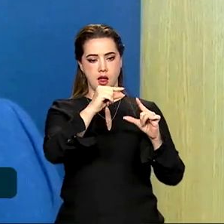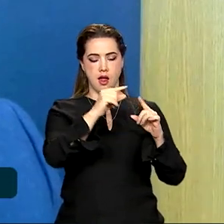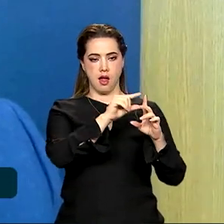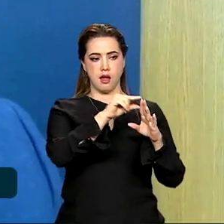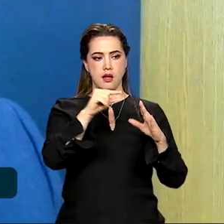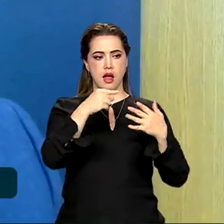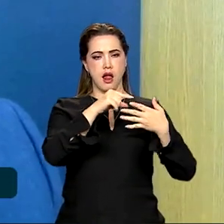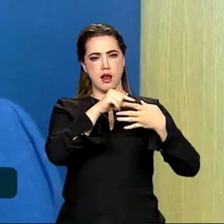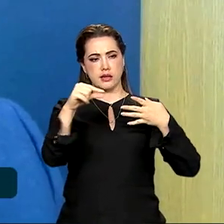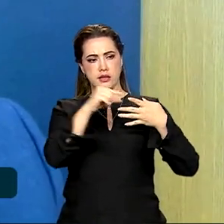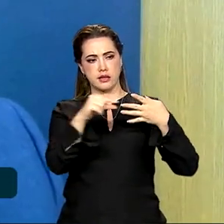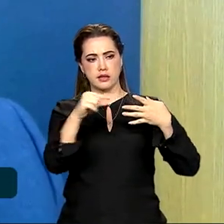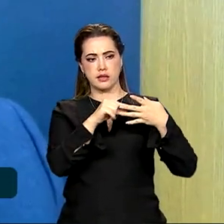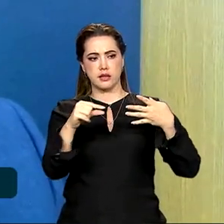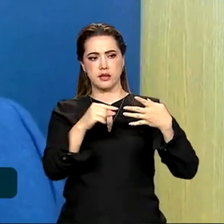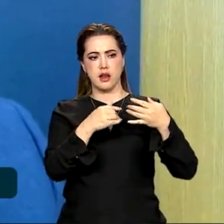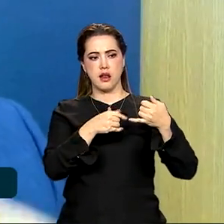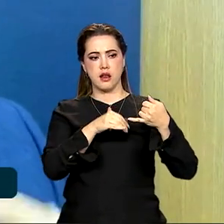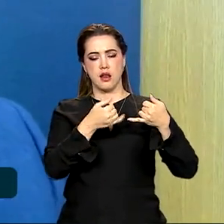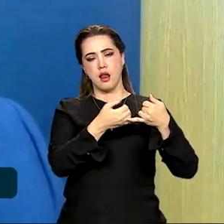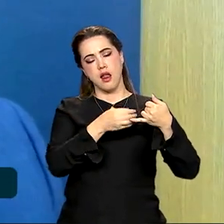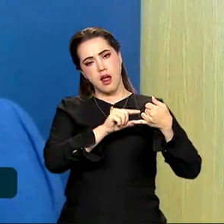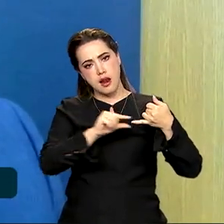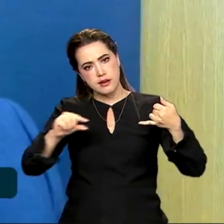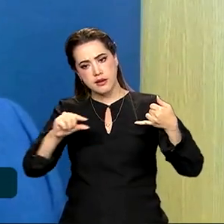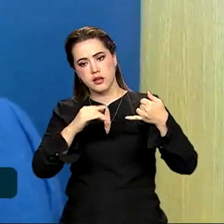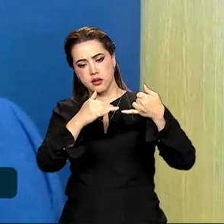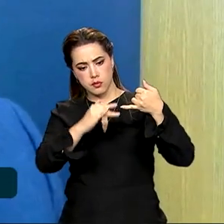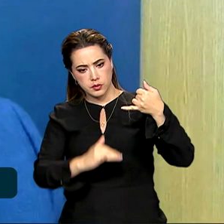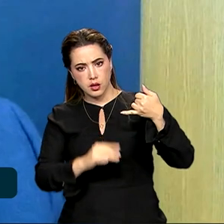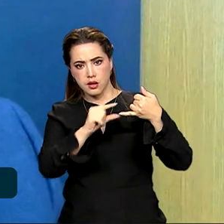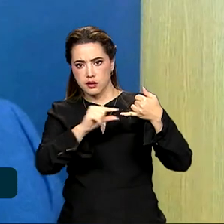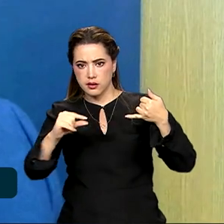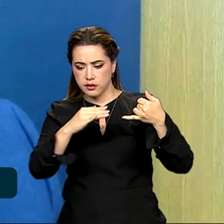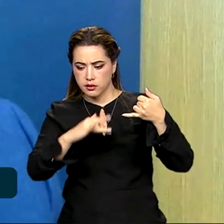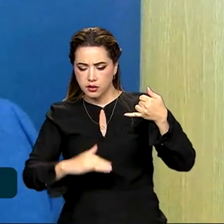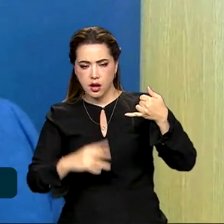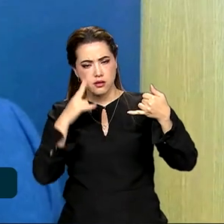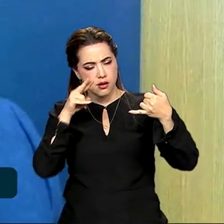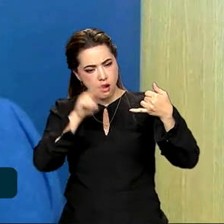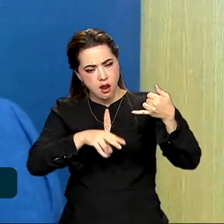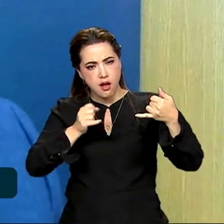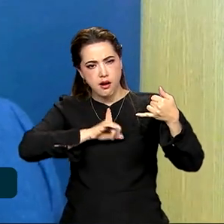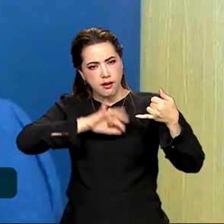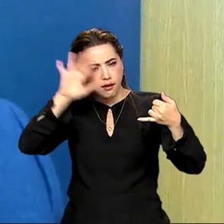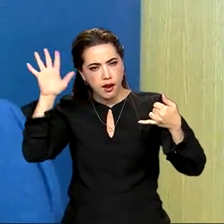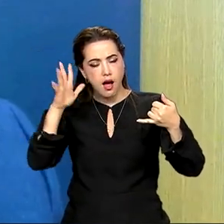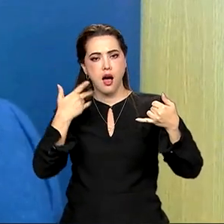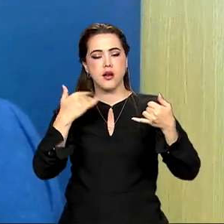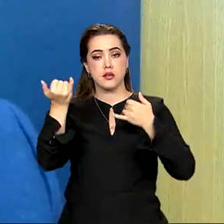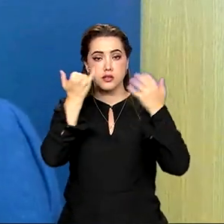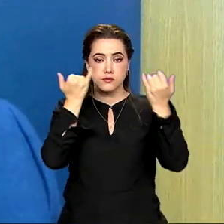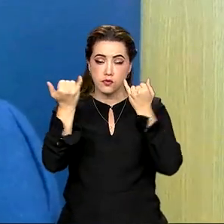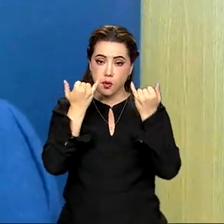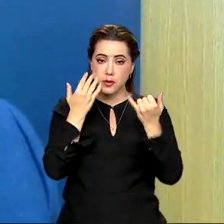foi modificado para que tenha-se uma melhor clareza, uma melhor legibilidade das informações que estão nas rotulagens.